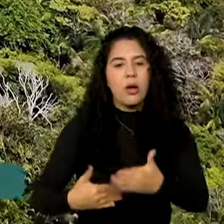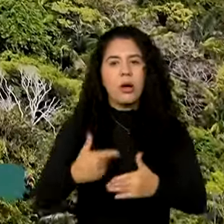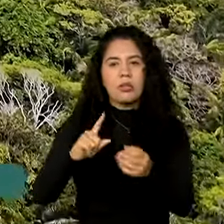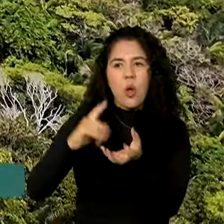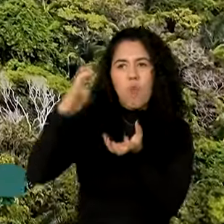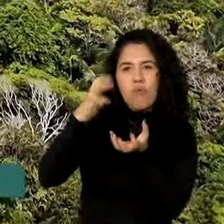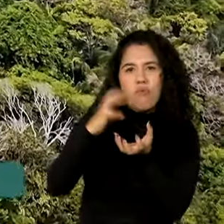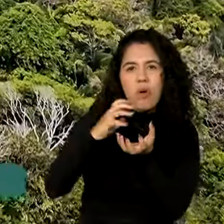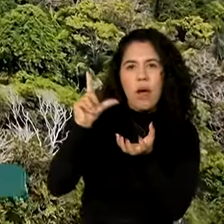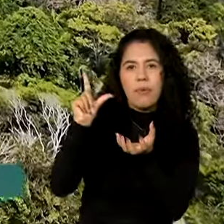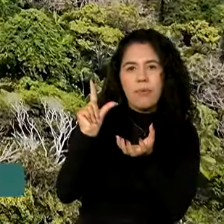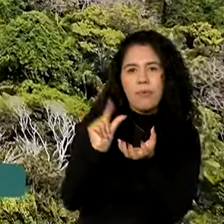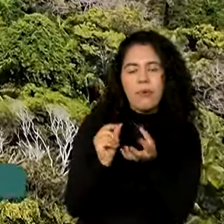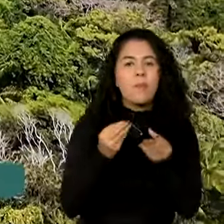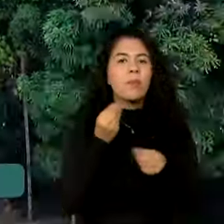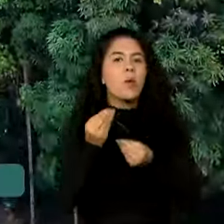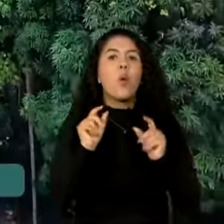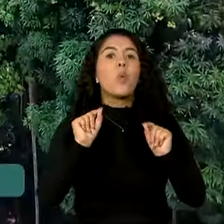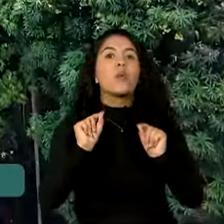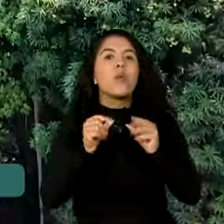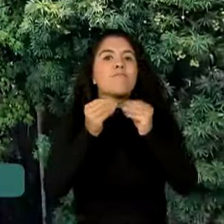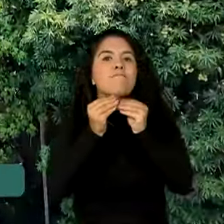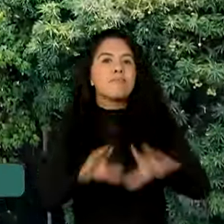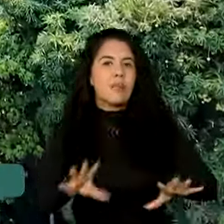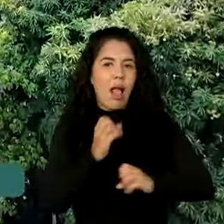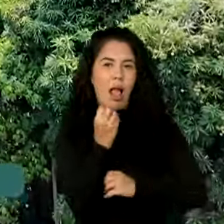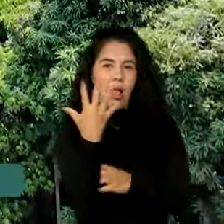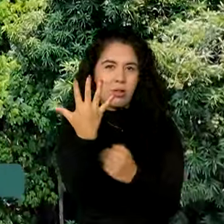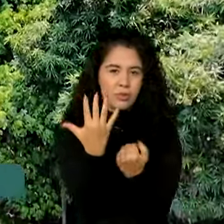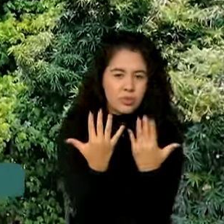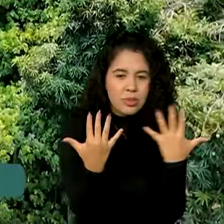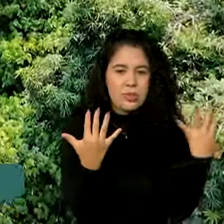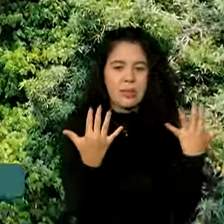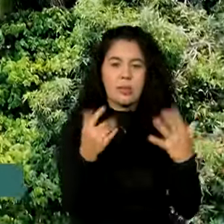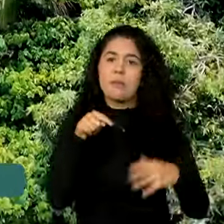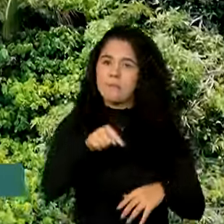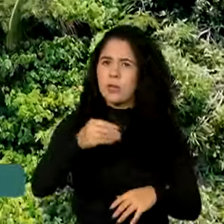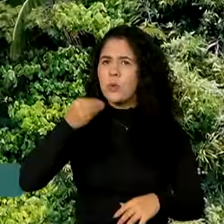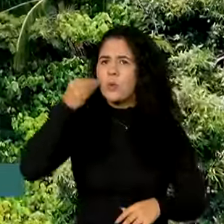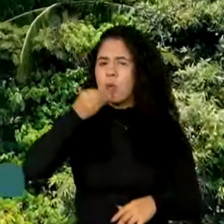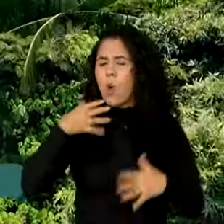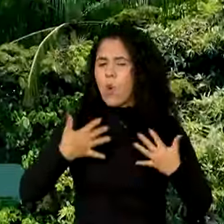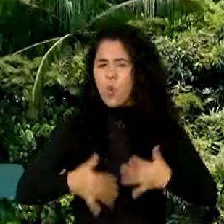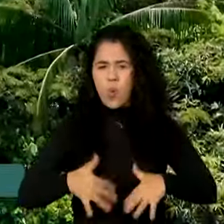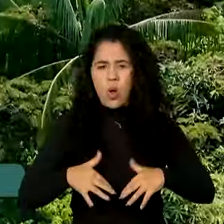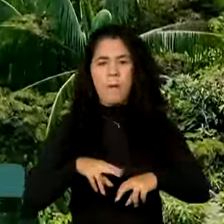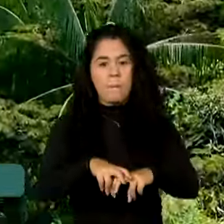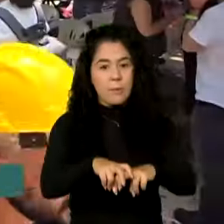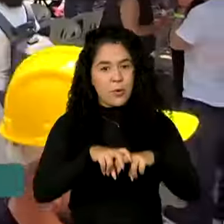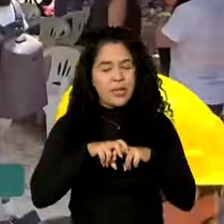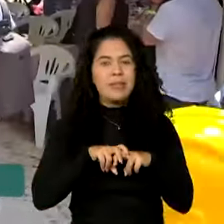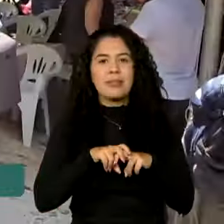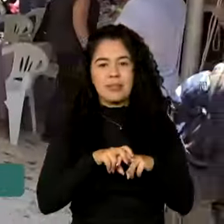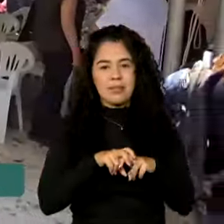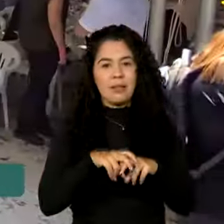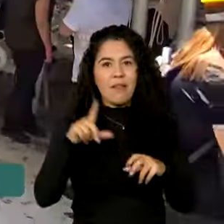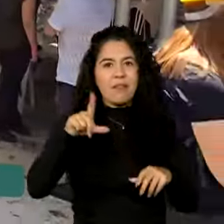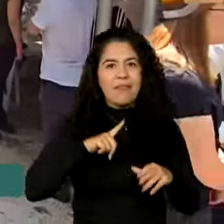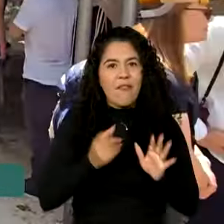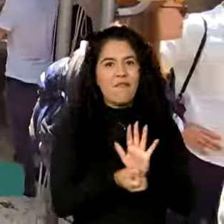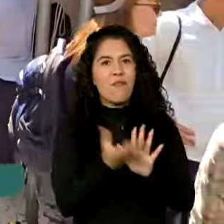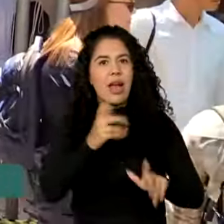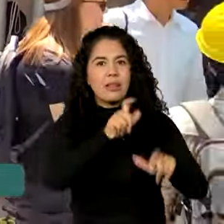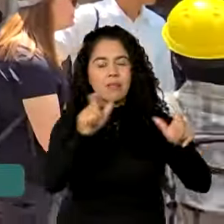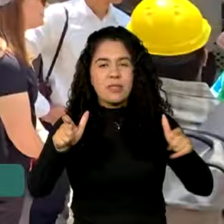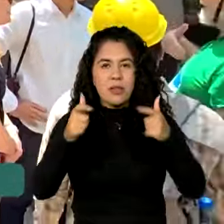estufa e do que é que isso acontece na natureza. Então, é uma grande experiência e por isso atrai essa curiosidade de